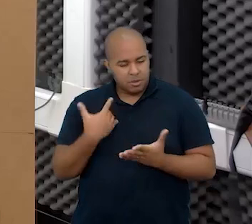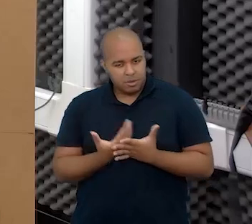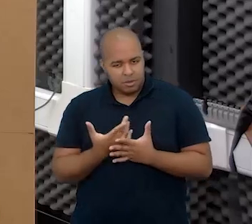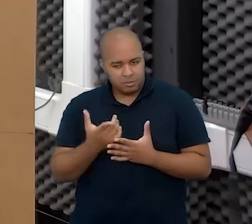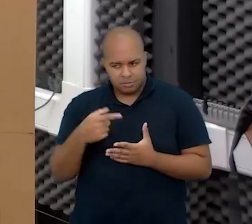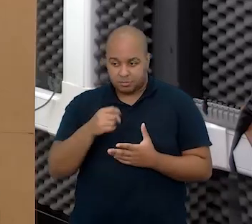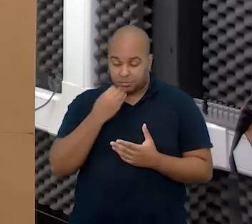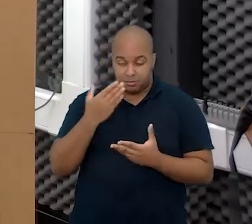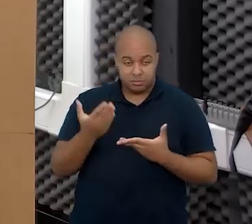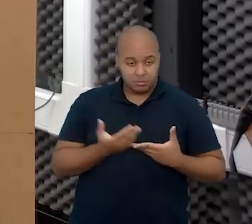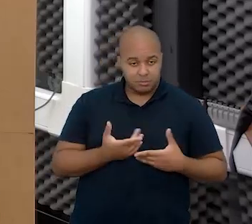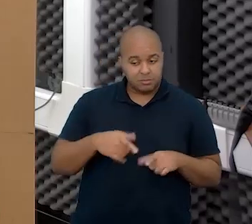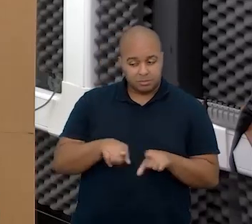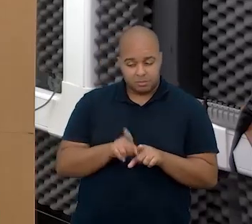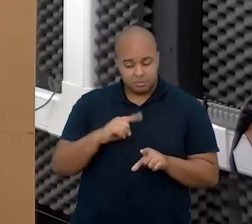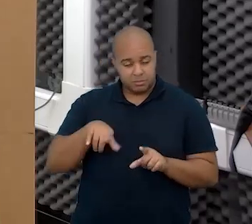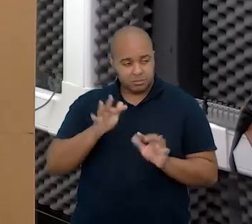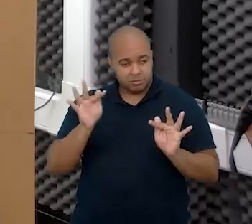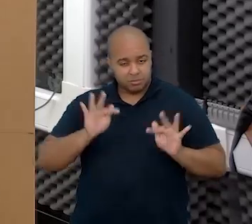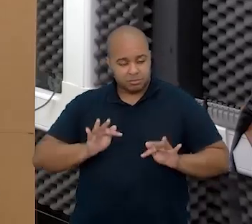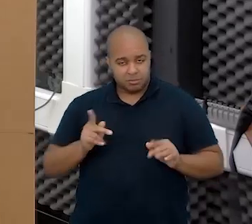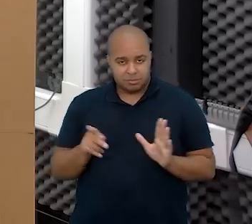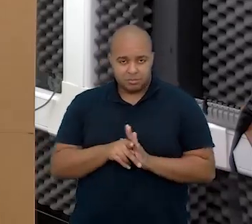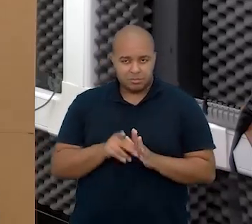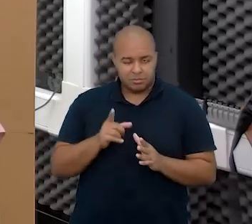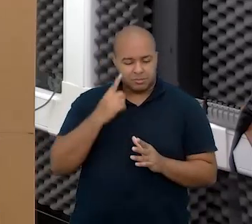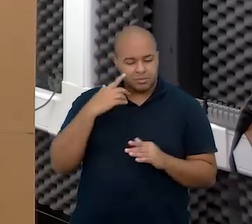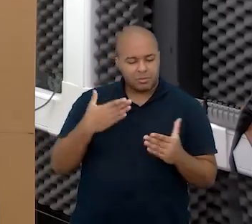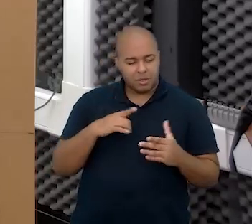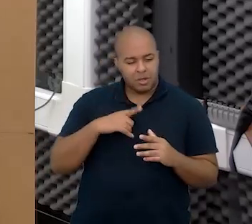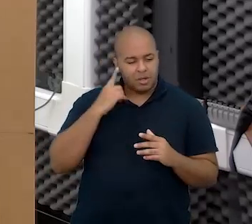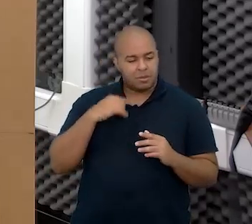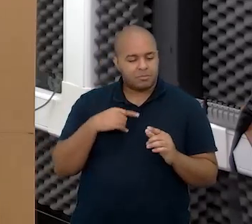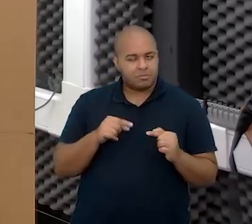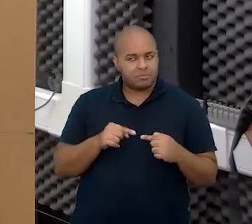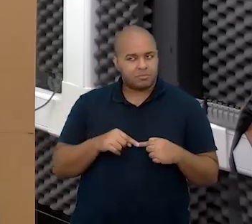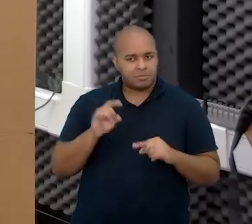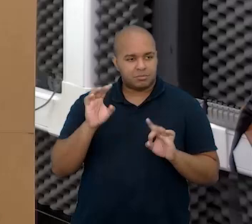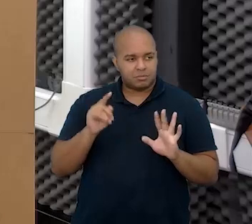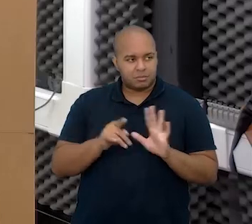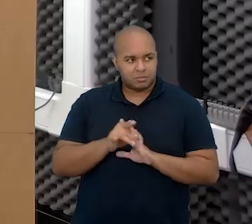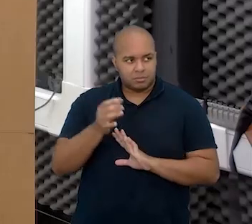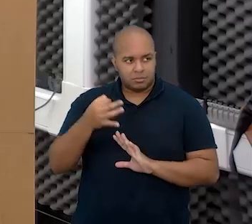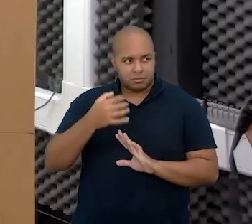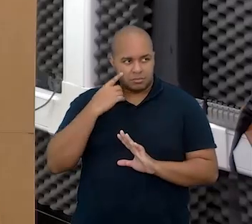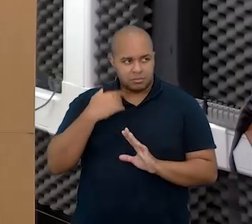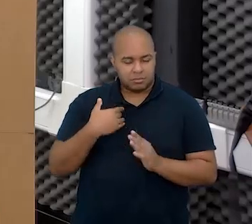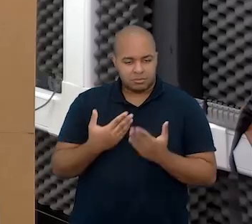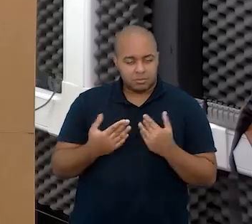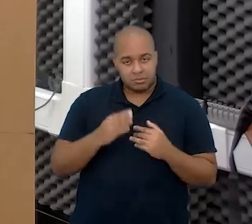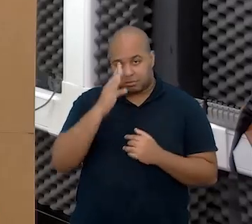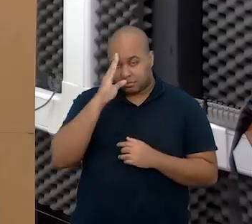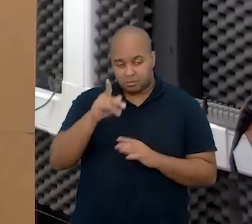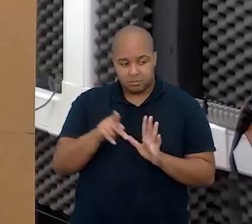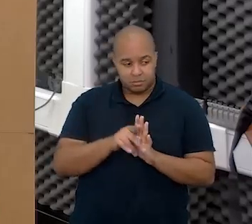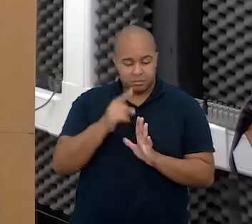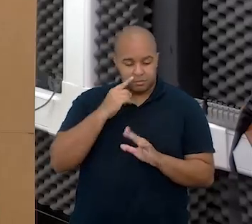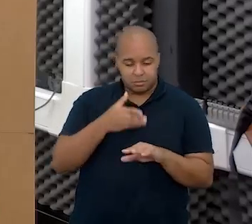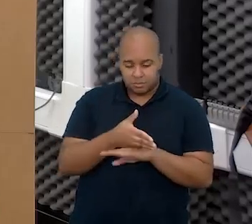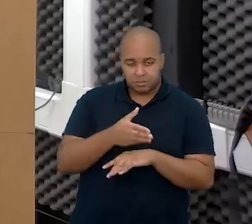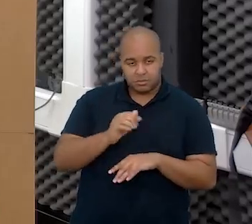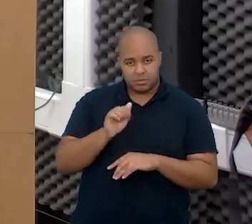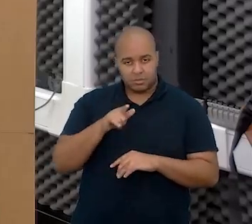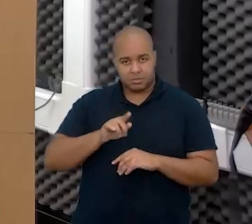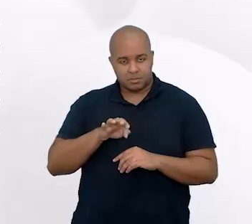convidativas, a gente fica muito feliz de fazer, mas a de hoje tem um toque especial aí na discussão, principalmente com a participação da